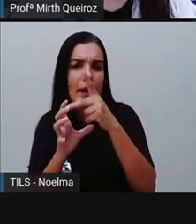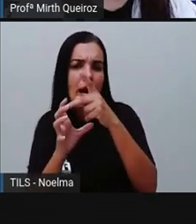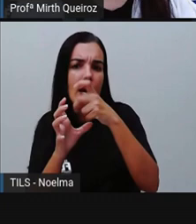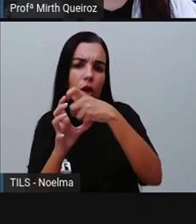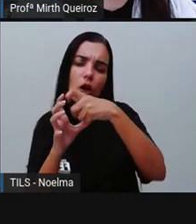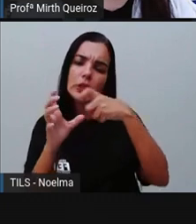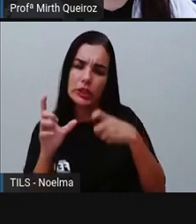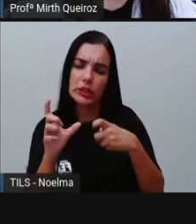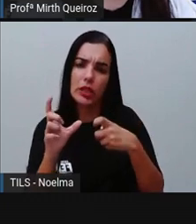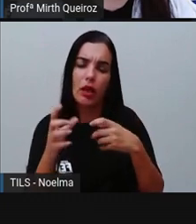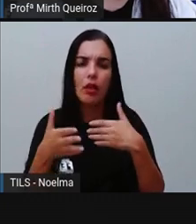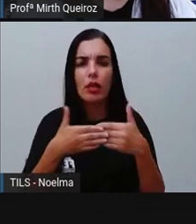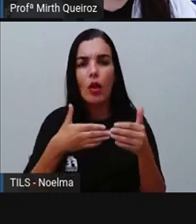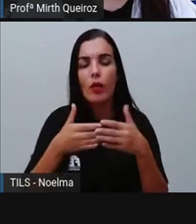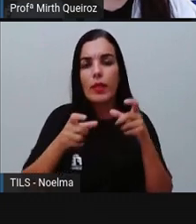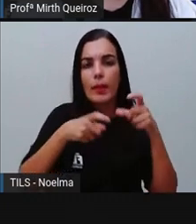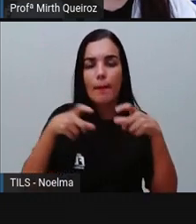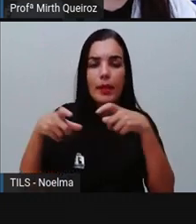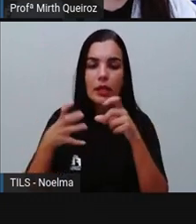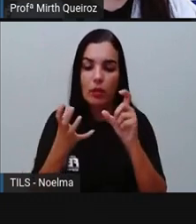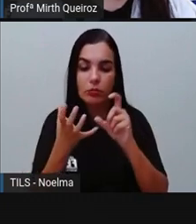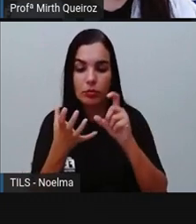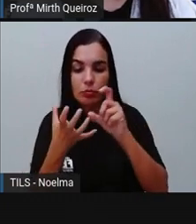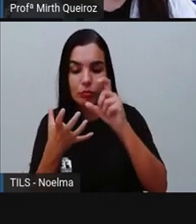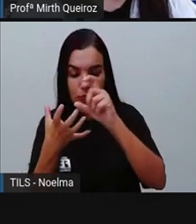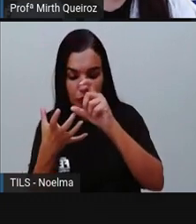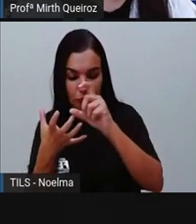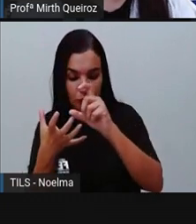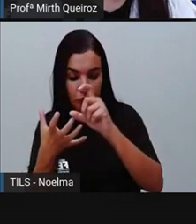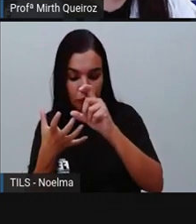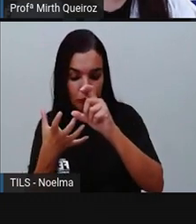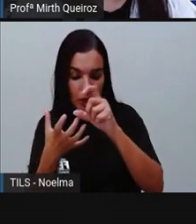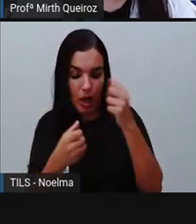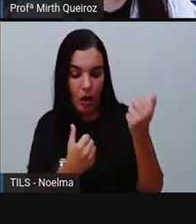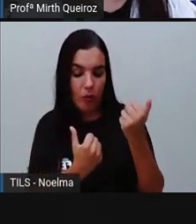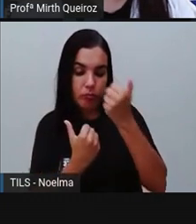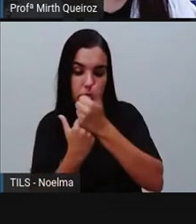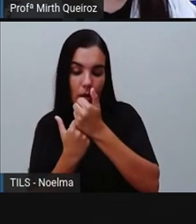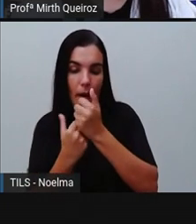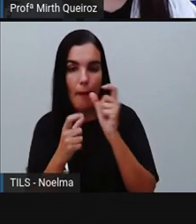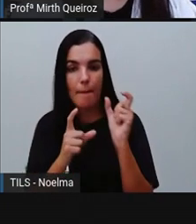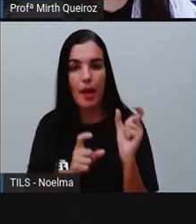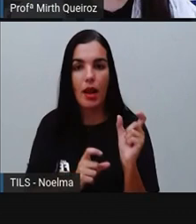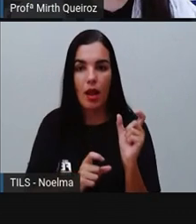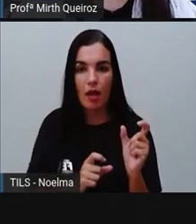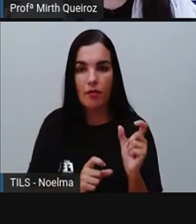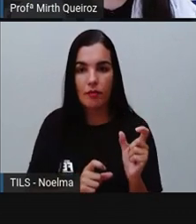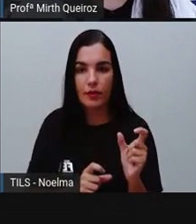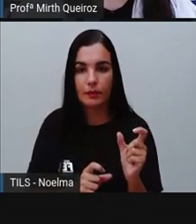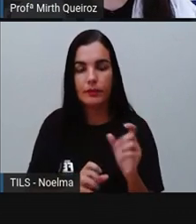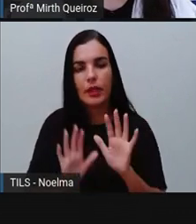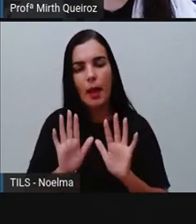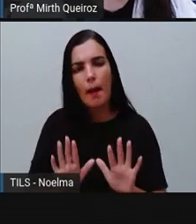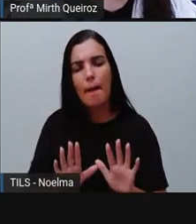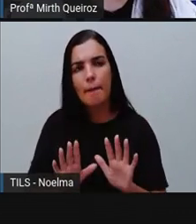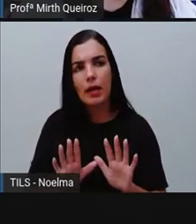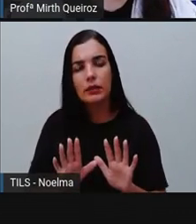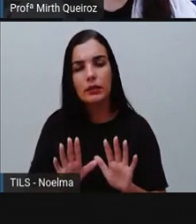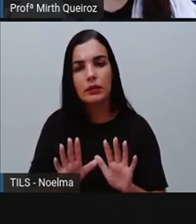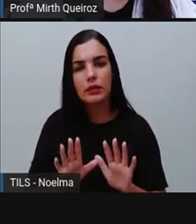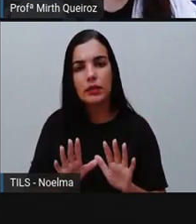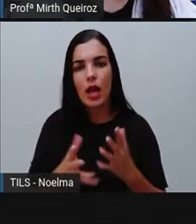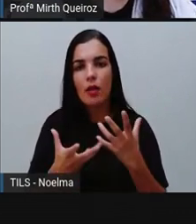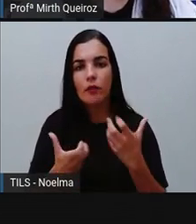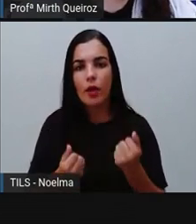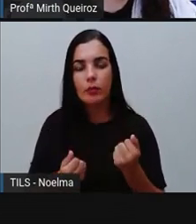depender de que posição essa sílaba ocupa na palavra, certo? Mas de que maneira vamos